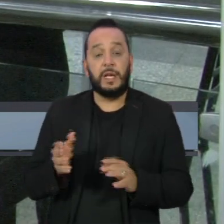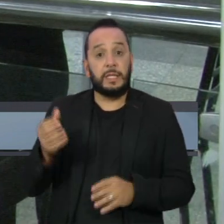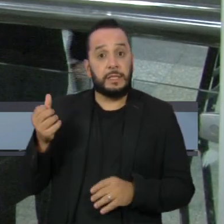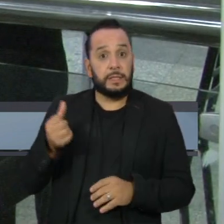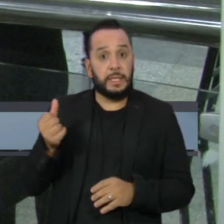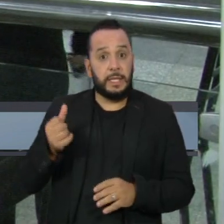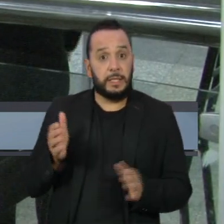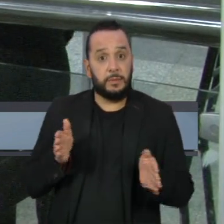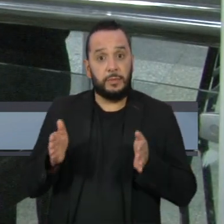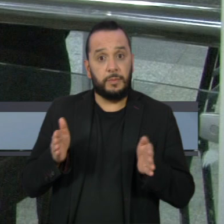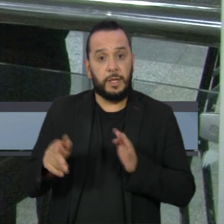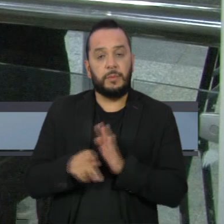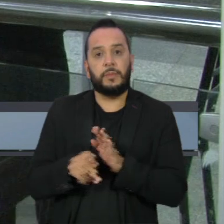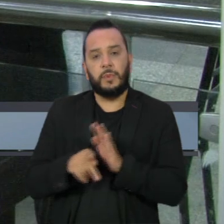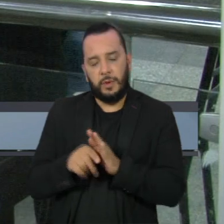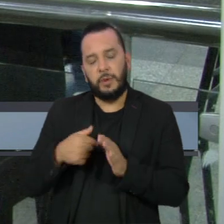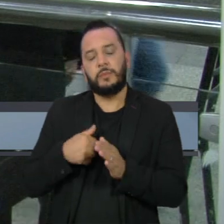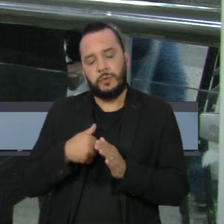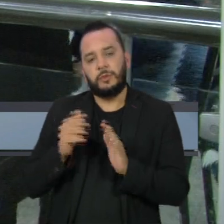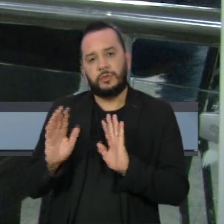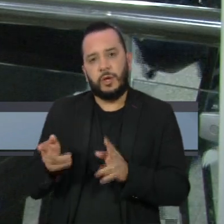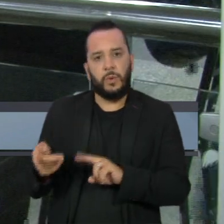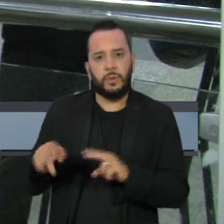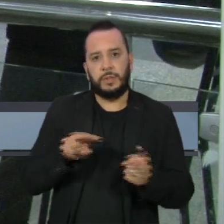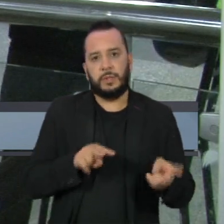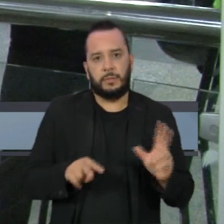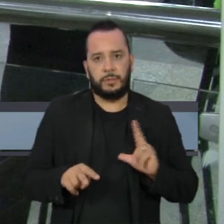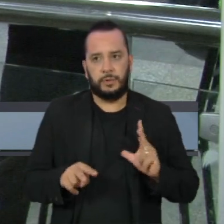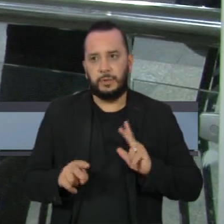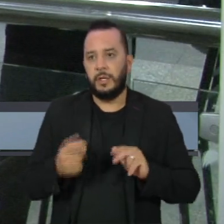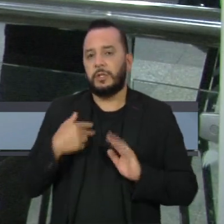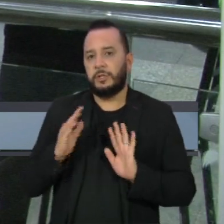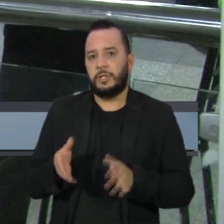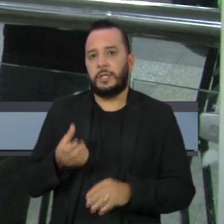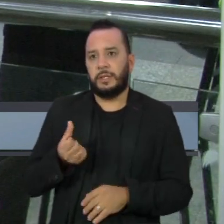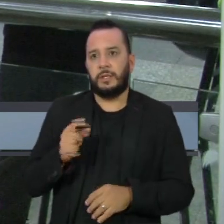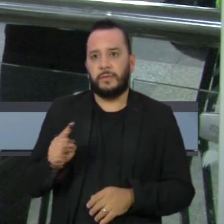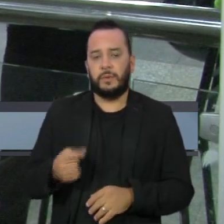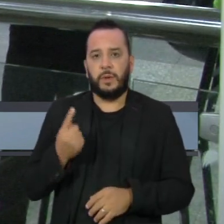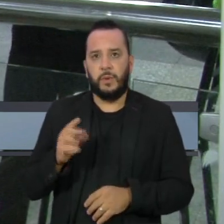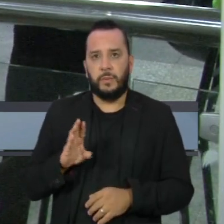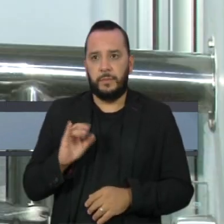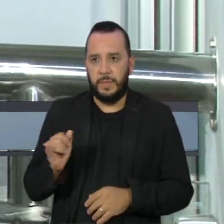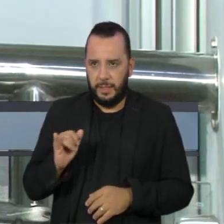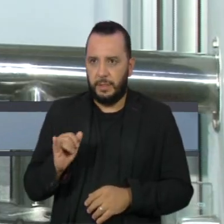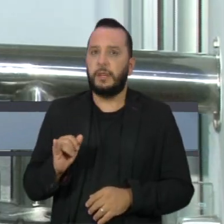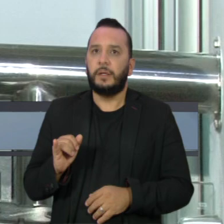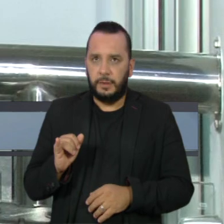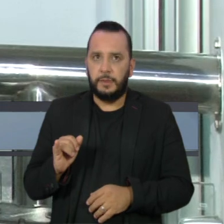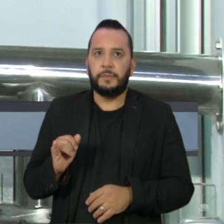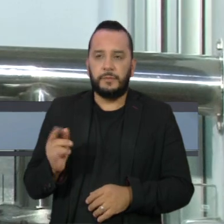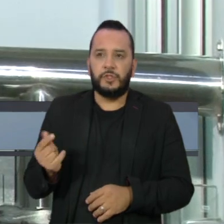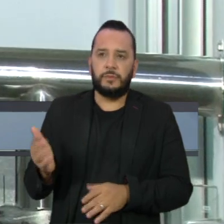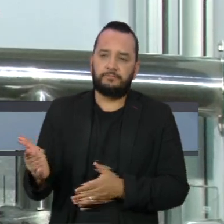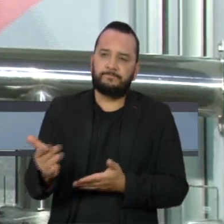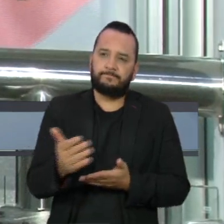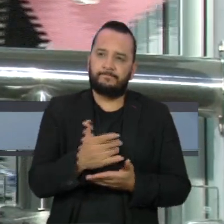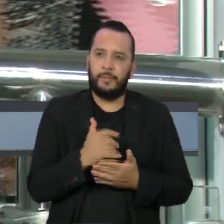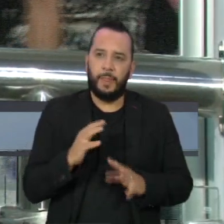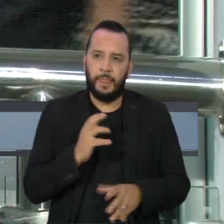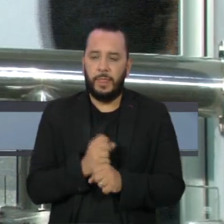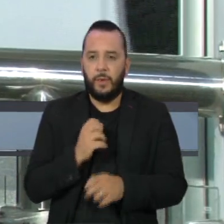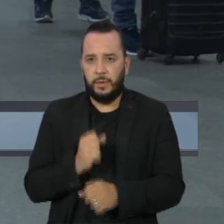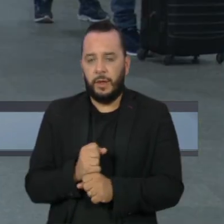concessões. Com isso, ficaram garantidos os investimentos de 6,1 bilhões previstos. A arrecadação total em